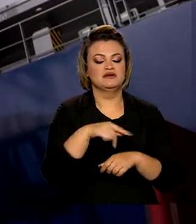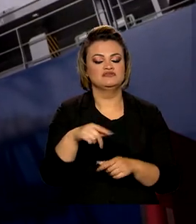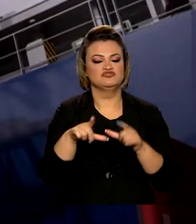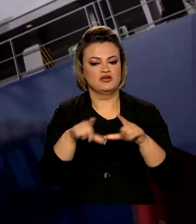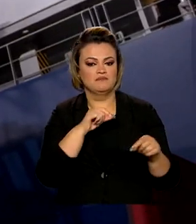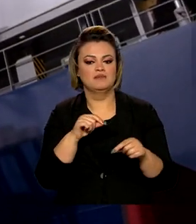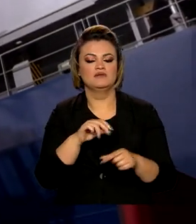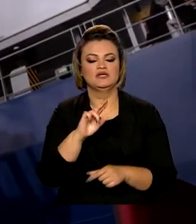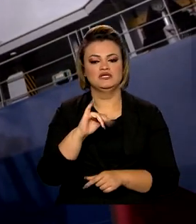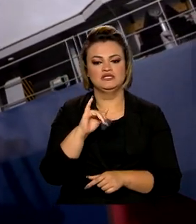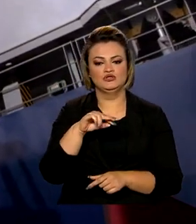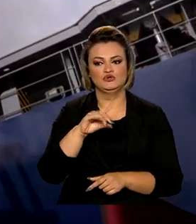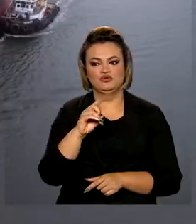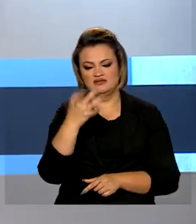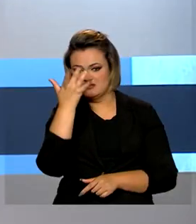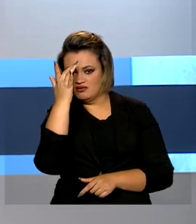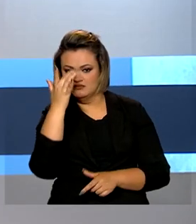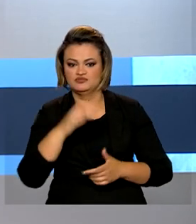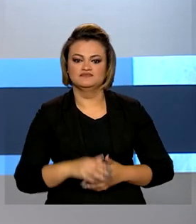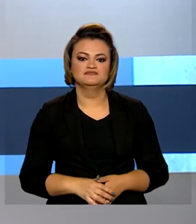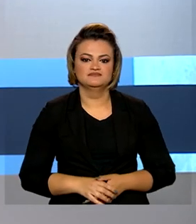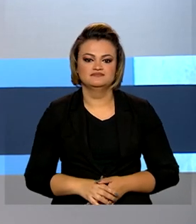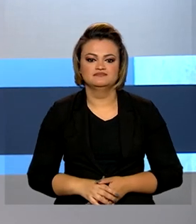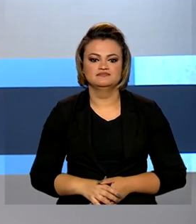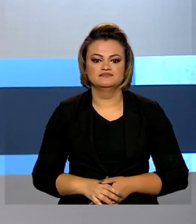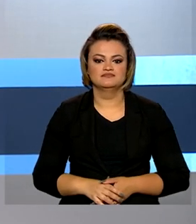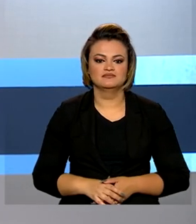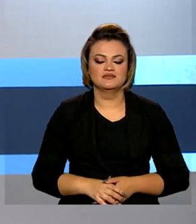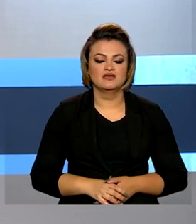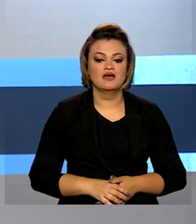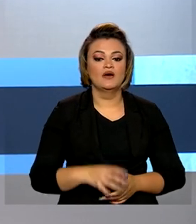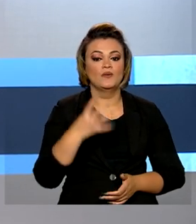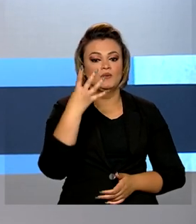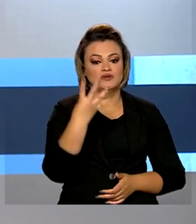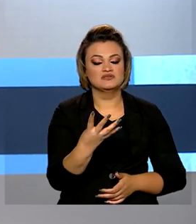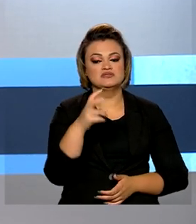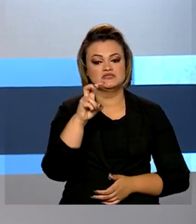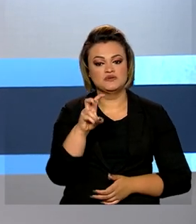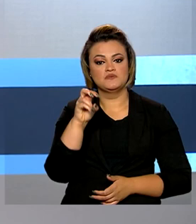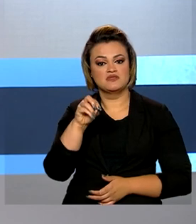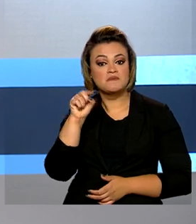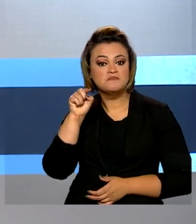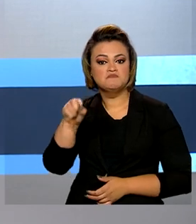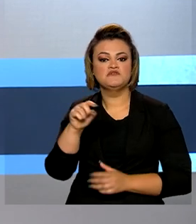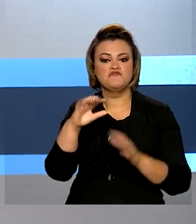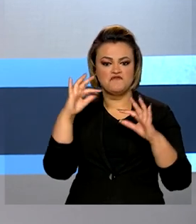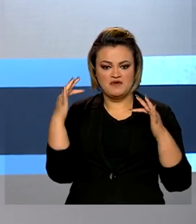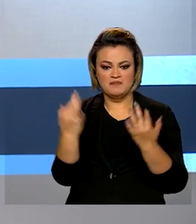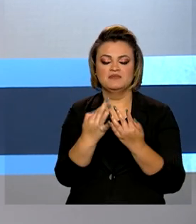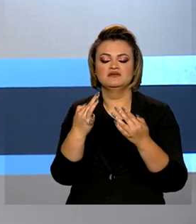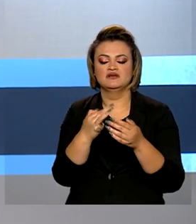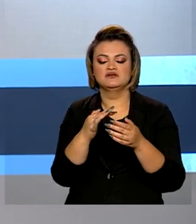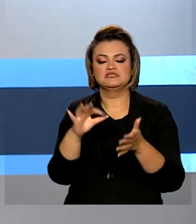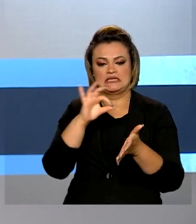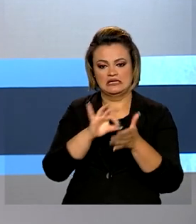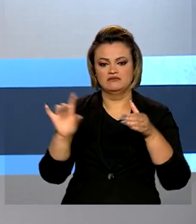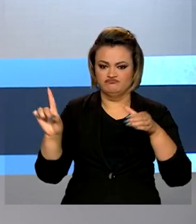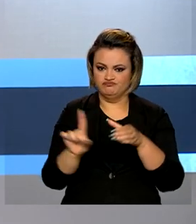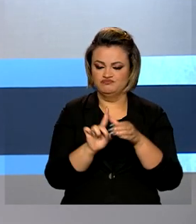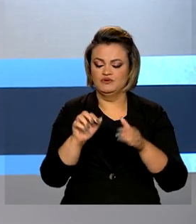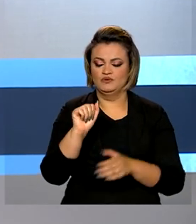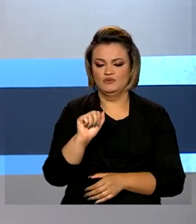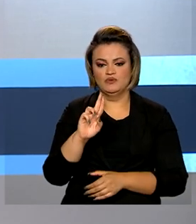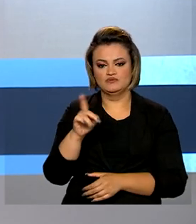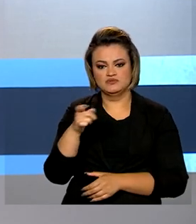Japão, Indonésia e Índia. Mais de 450 mil famílias foram incluídas no Auxílio Brasil